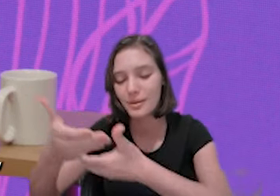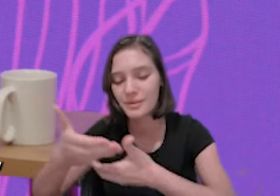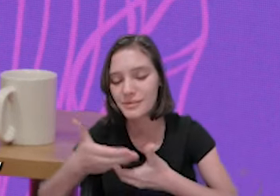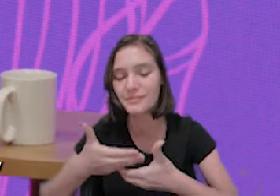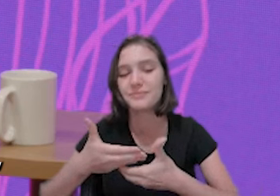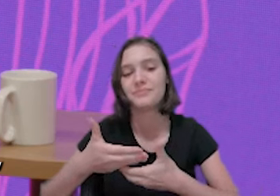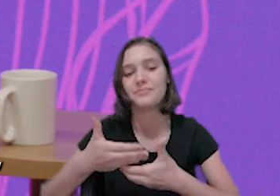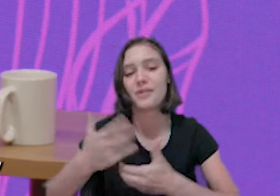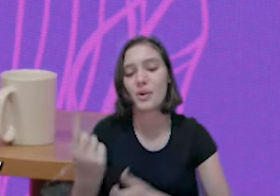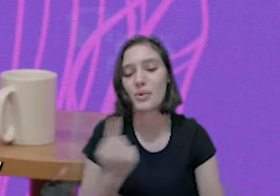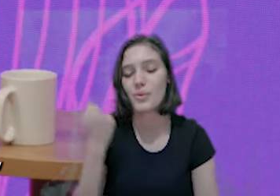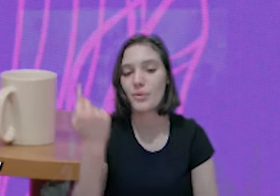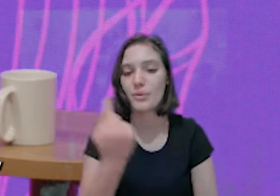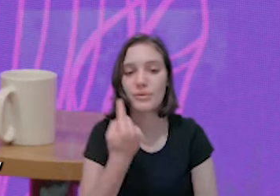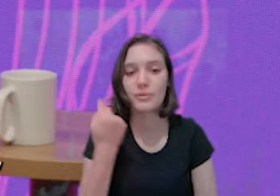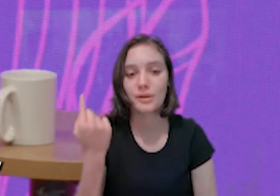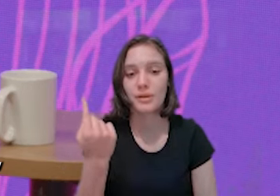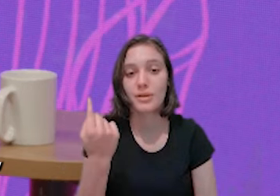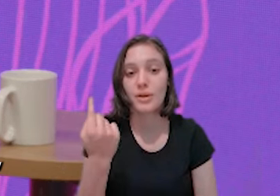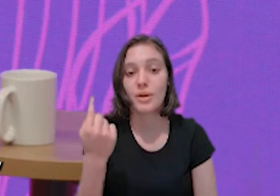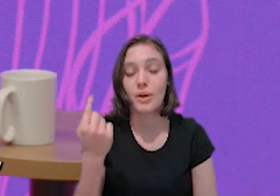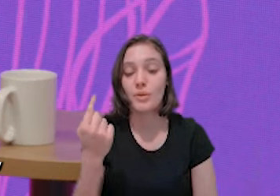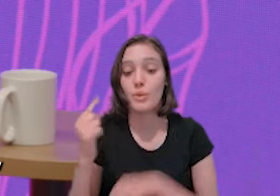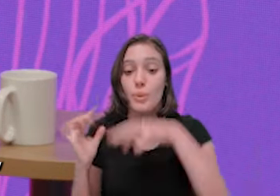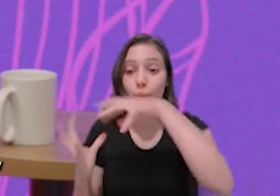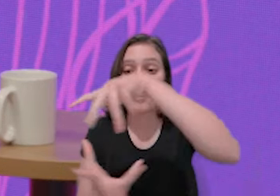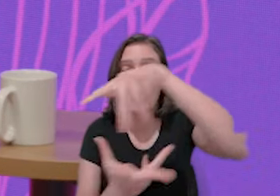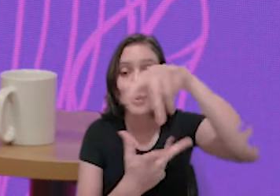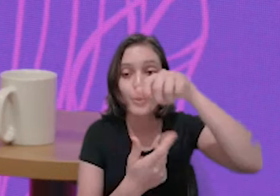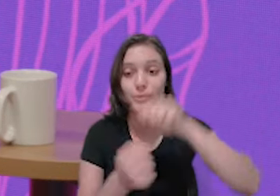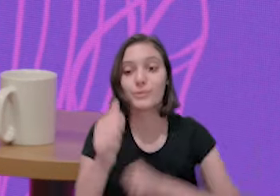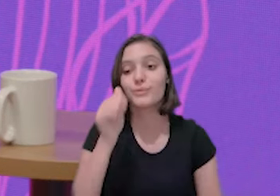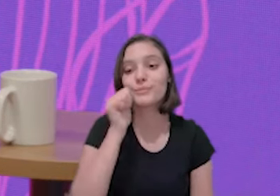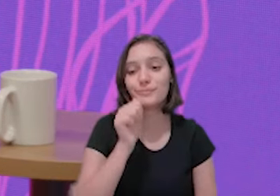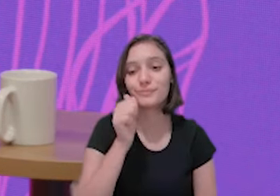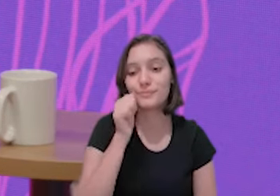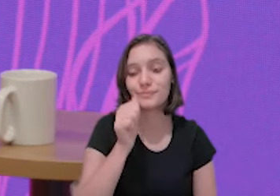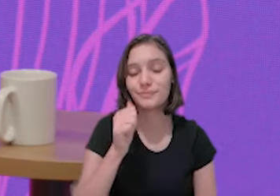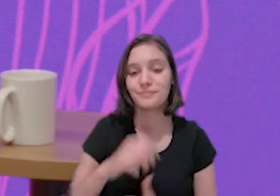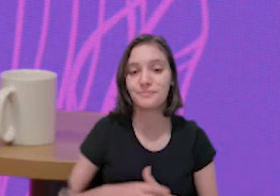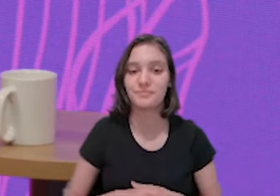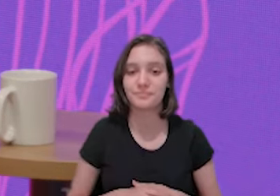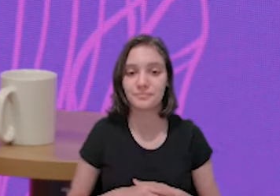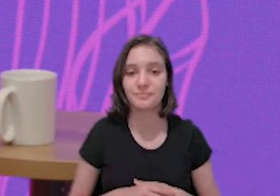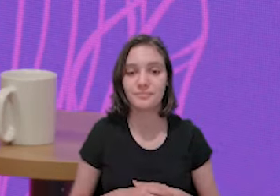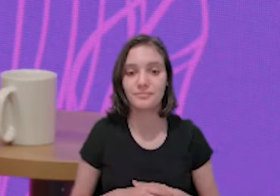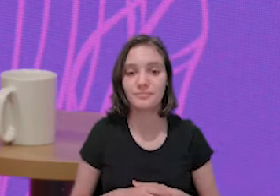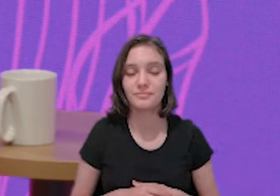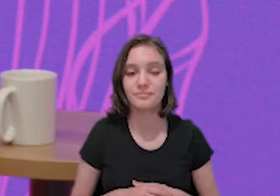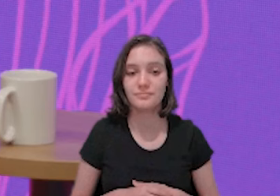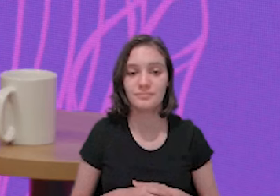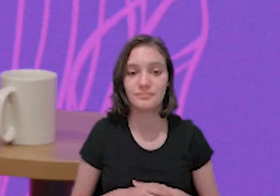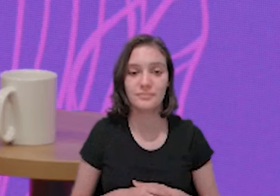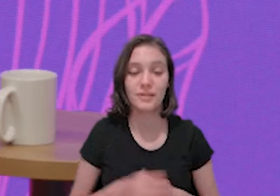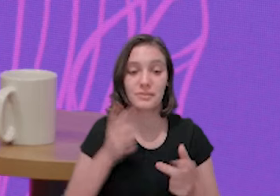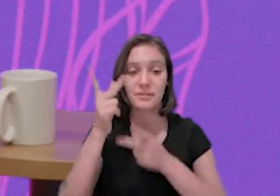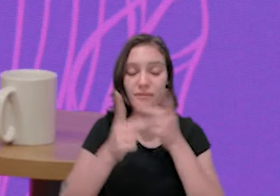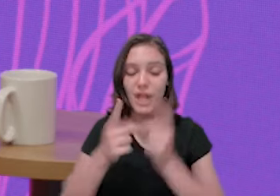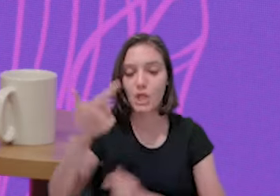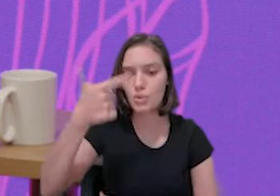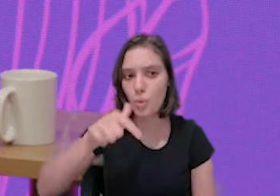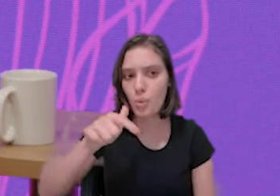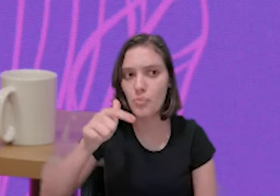E quando você, daí, entra numa outra cultura, você precisa ter ainda um olhar mais